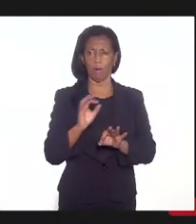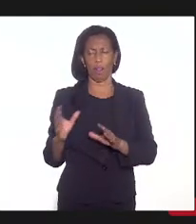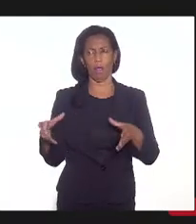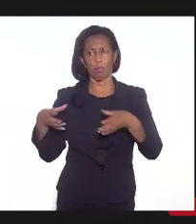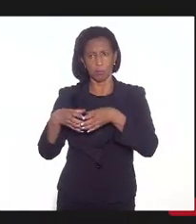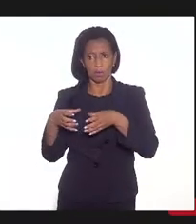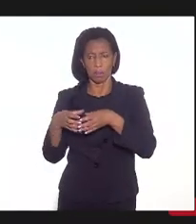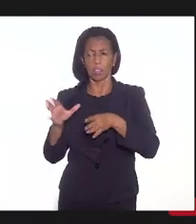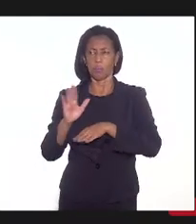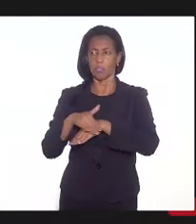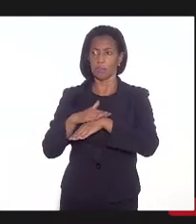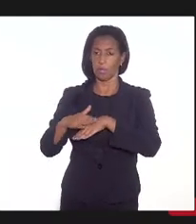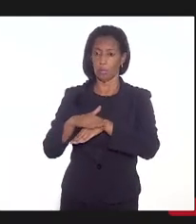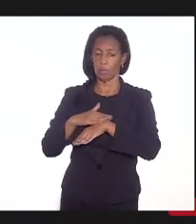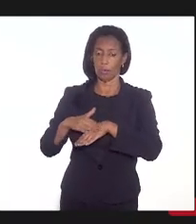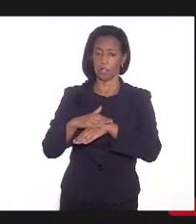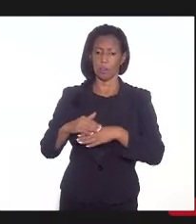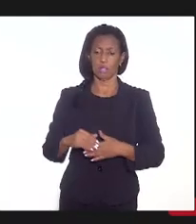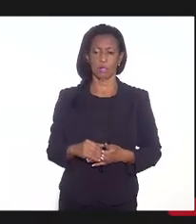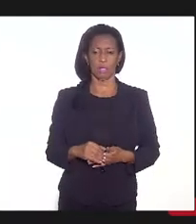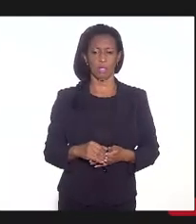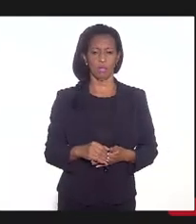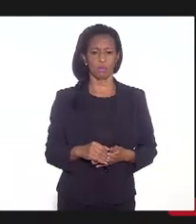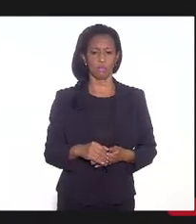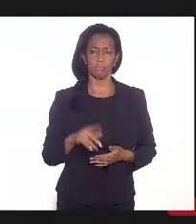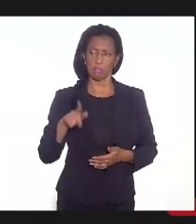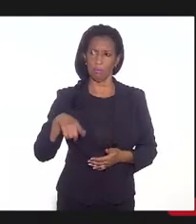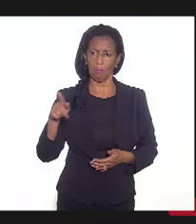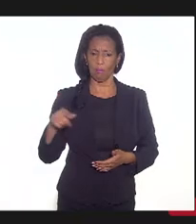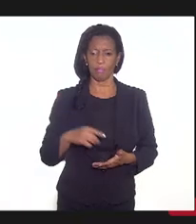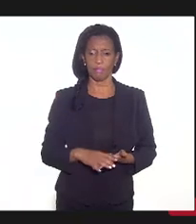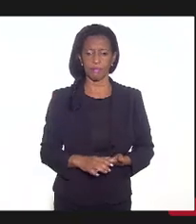vamos estar conversando e é bastante isso.